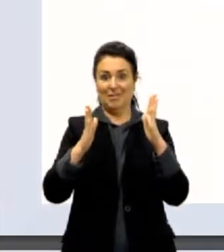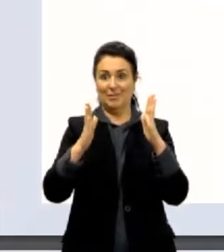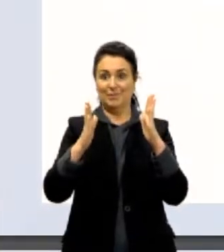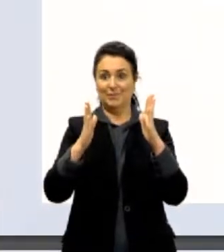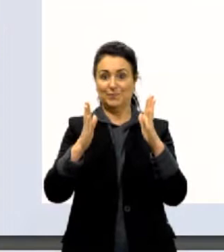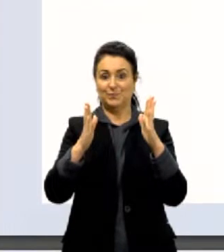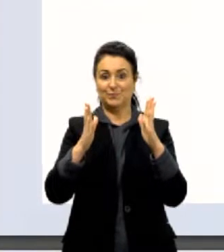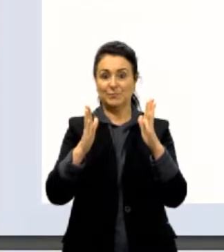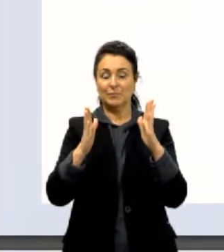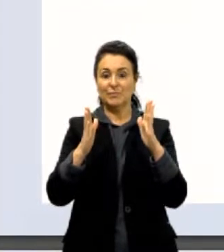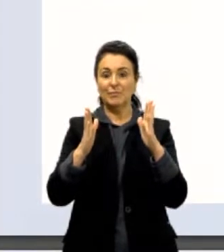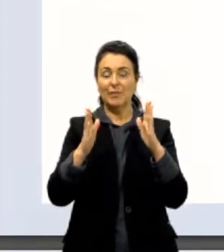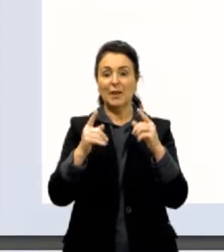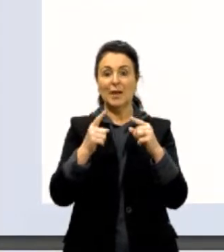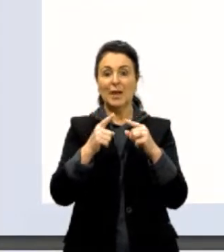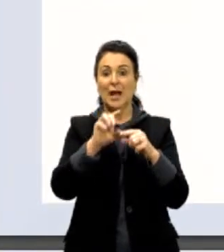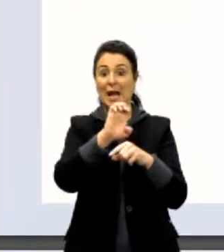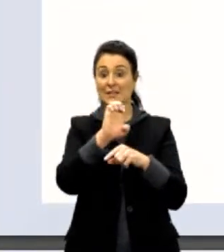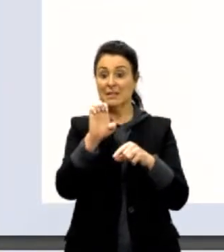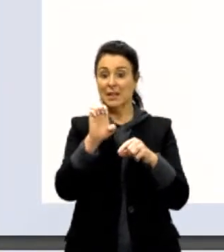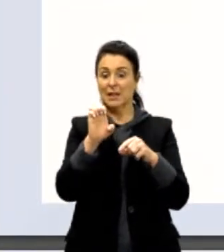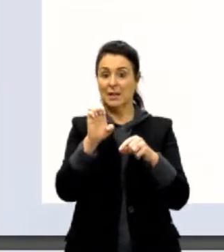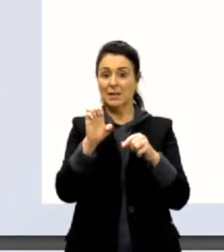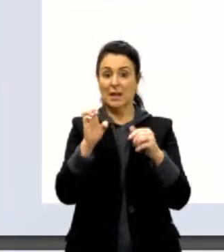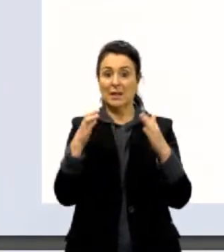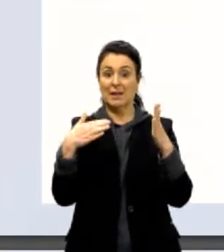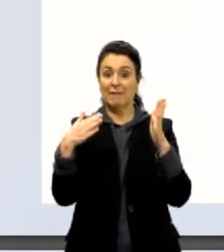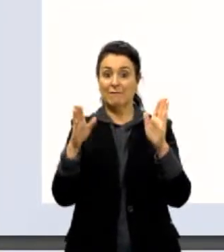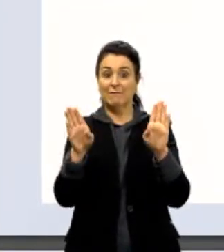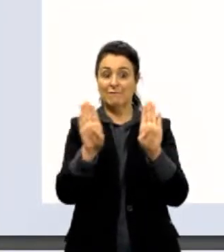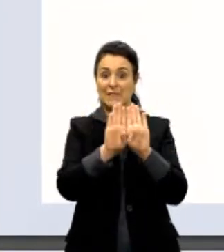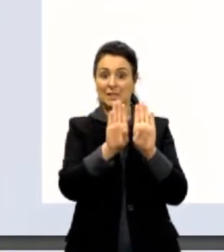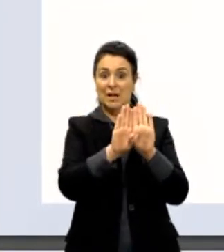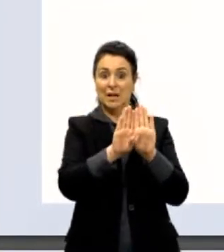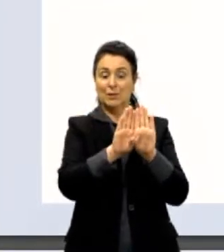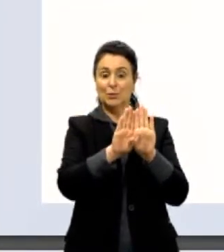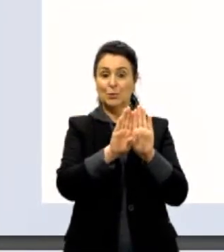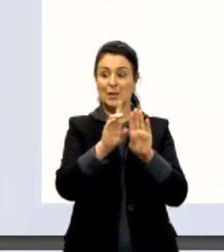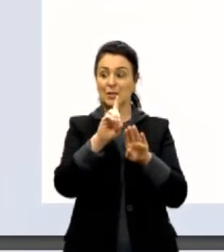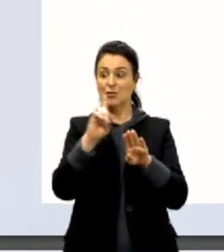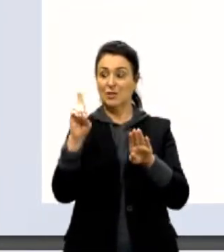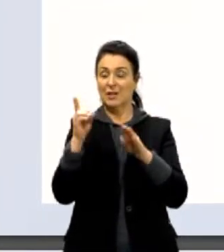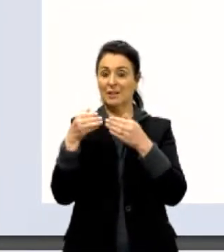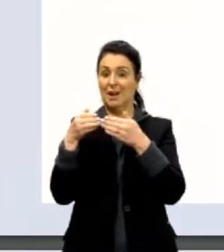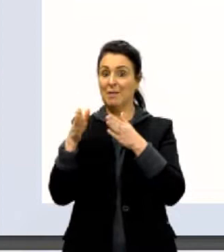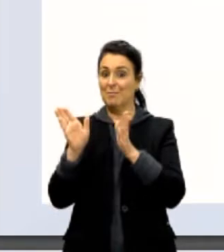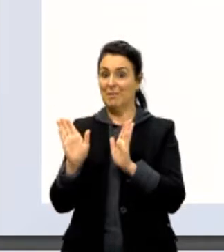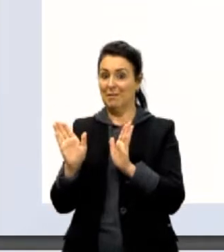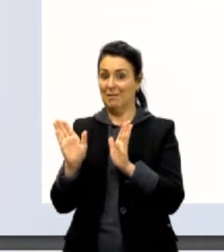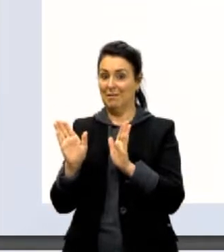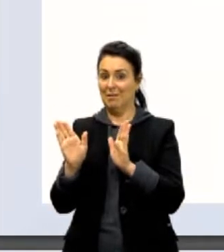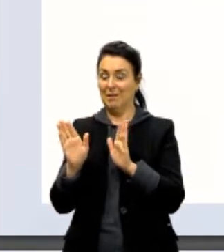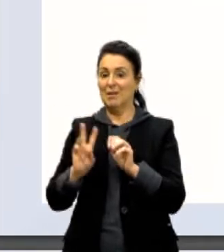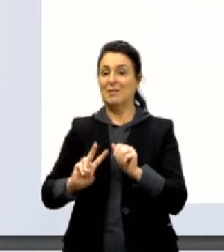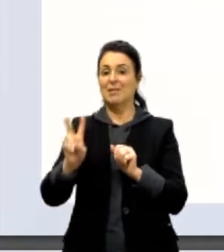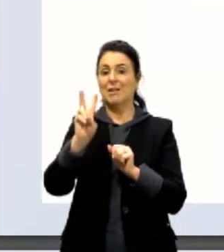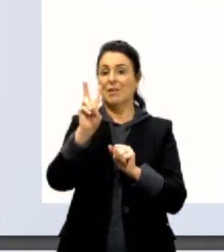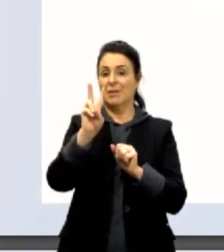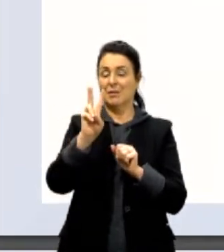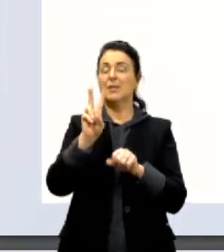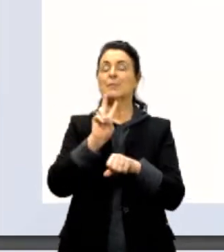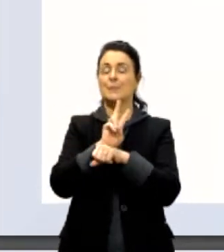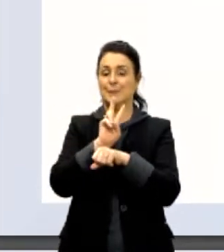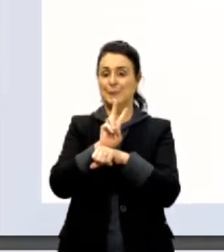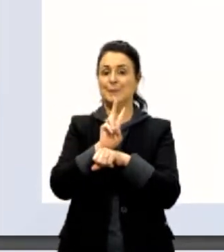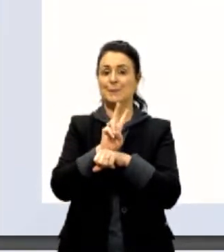ele é fechado à esquerda e aberto à direita. Esses são os valores da primeira condição, tá?